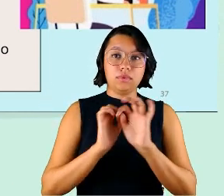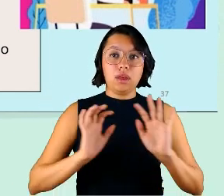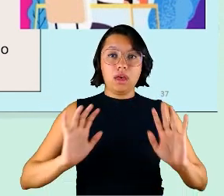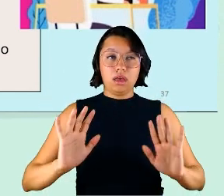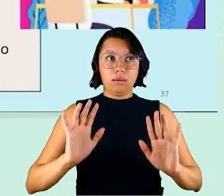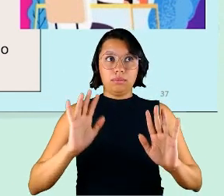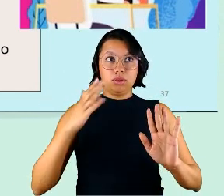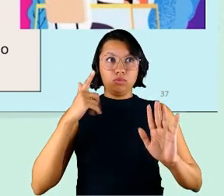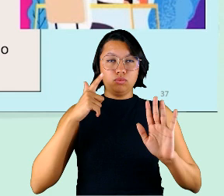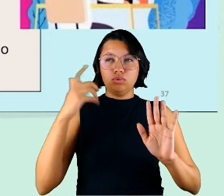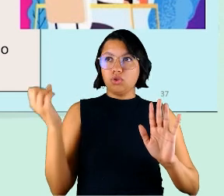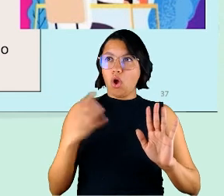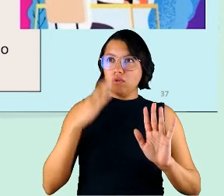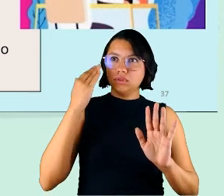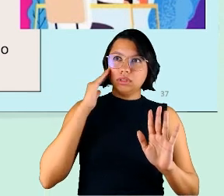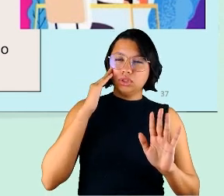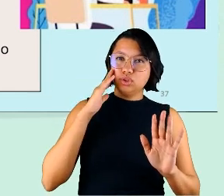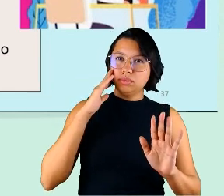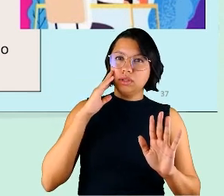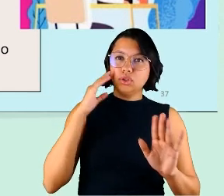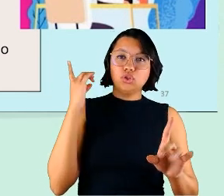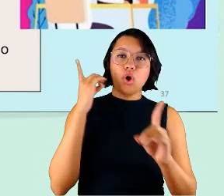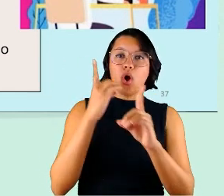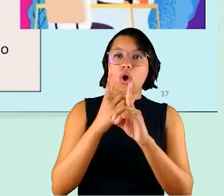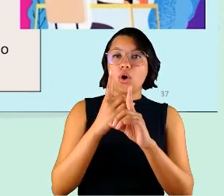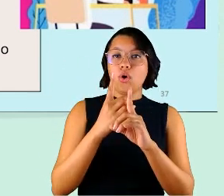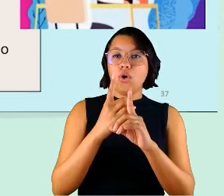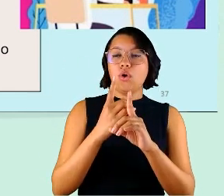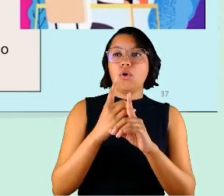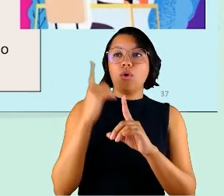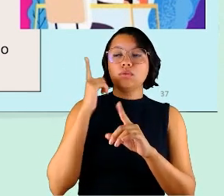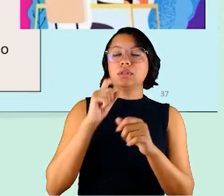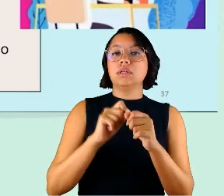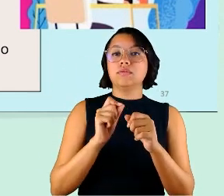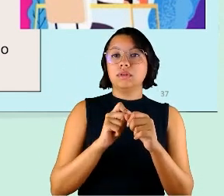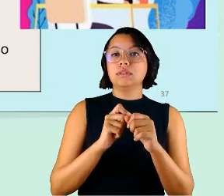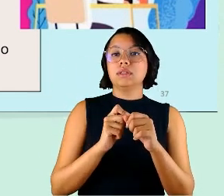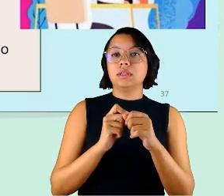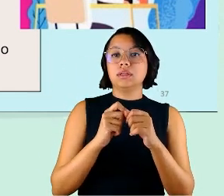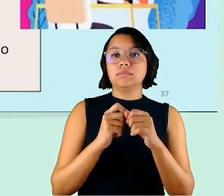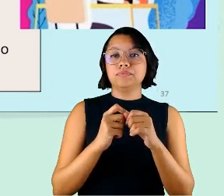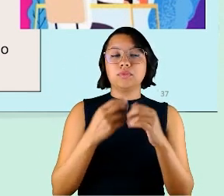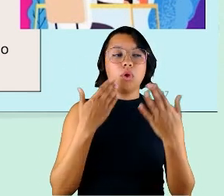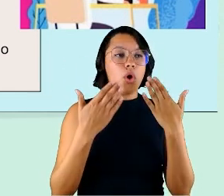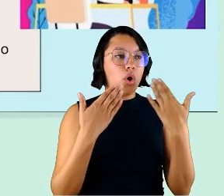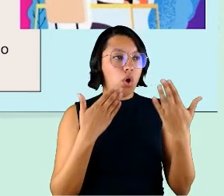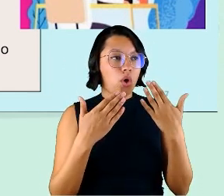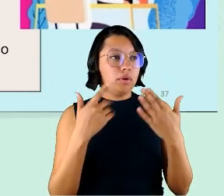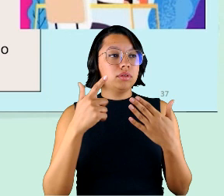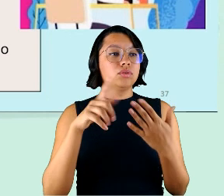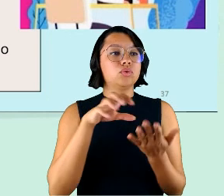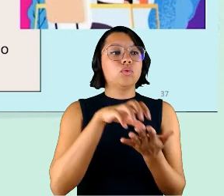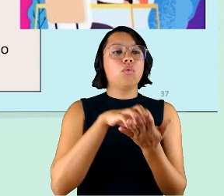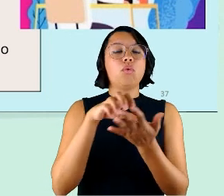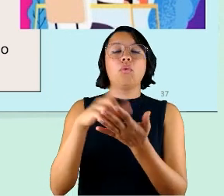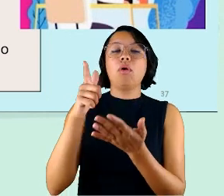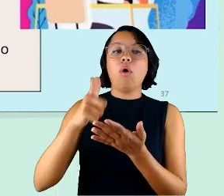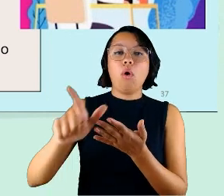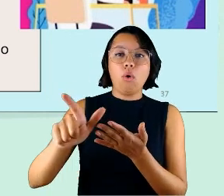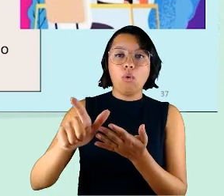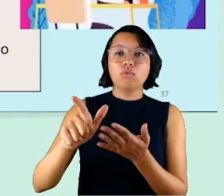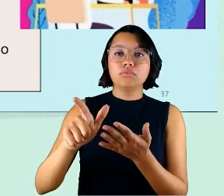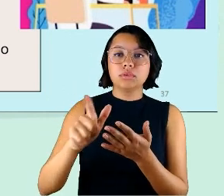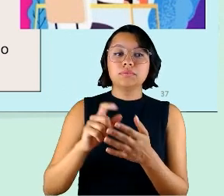novos horizontes da gente poder fazer interações com pessoas de outras unidades da organização as redes de relacionamento